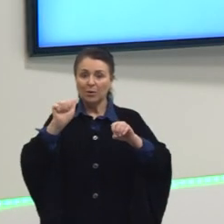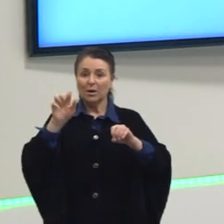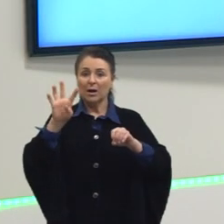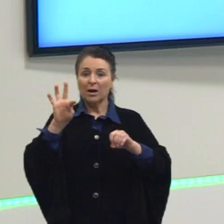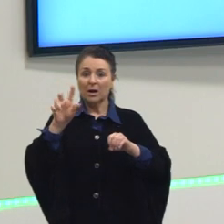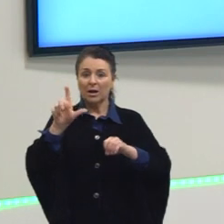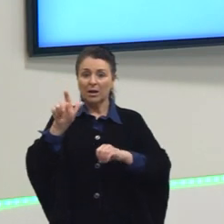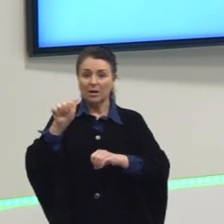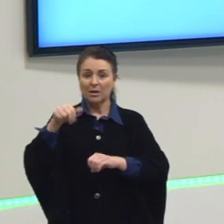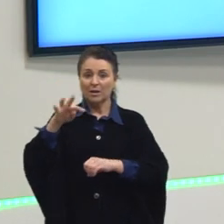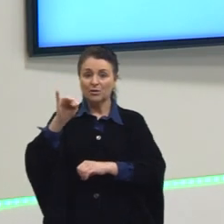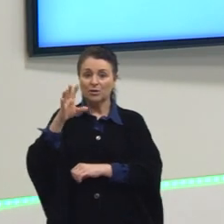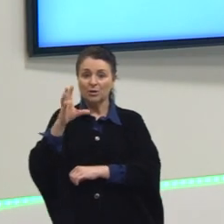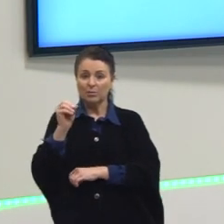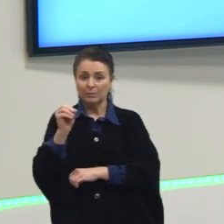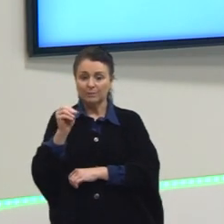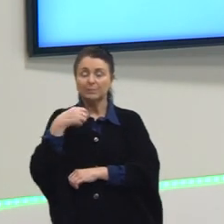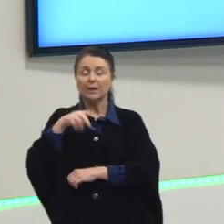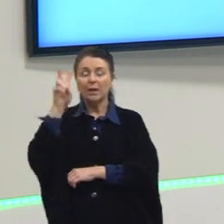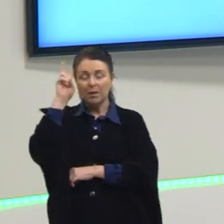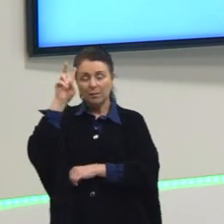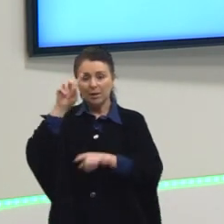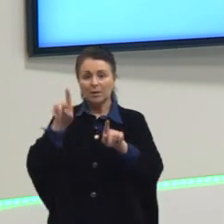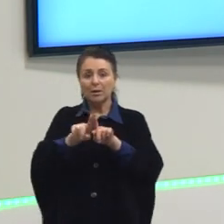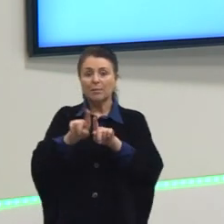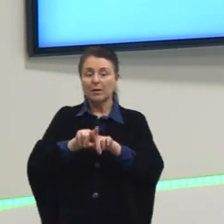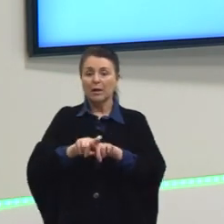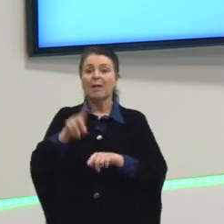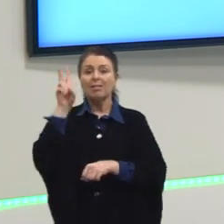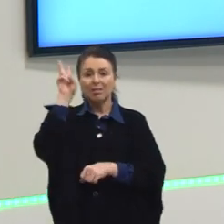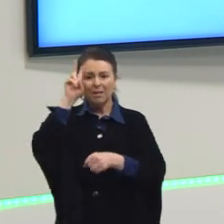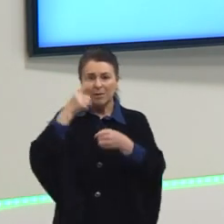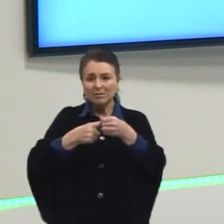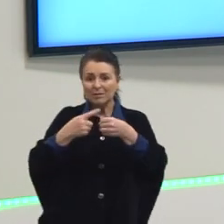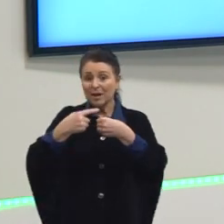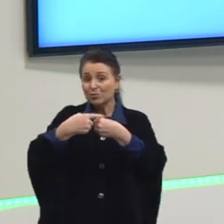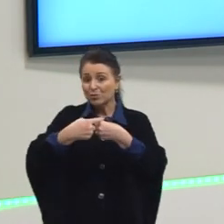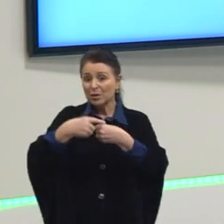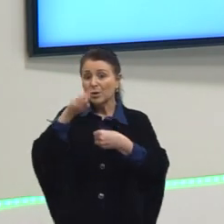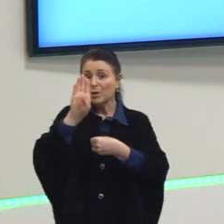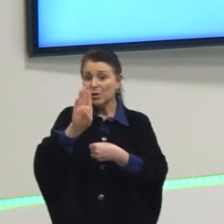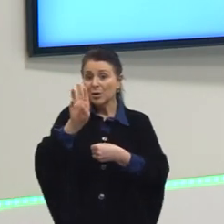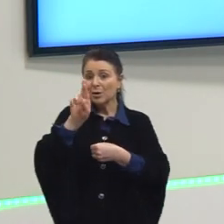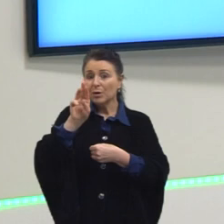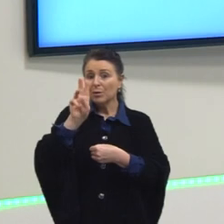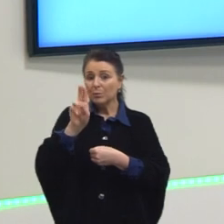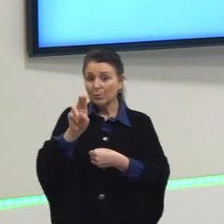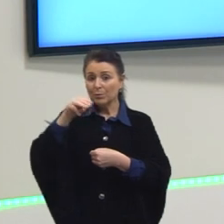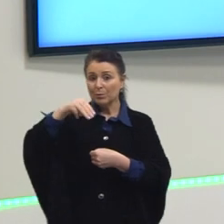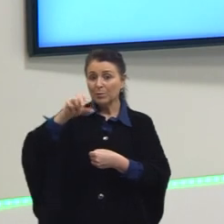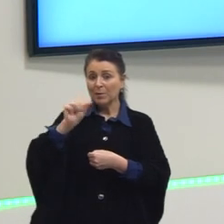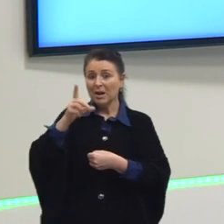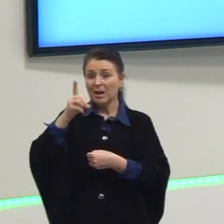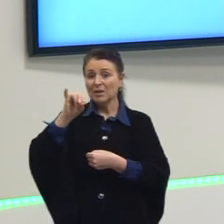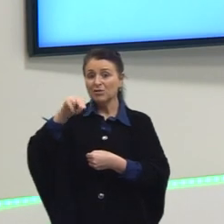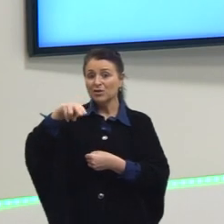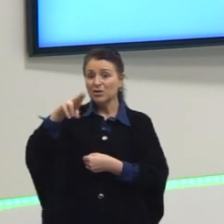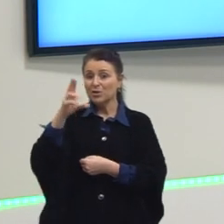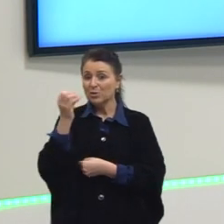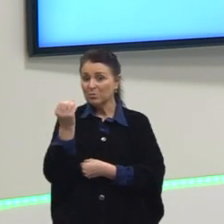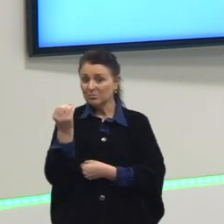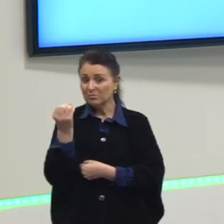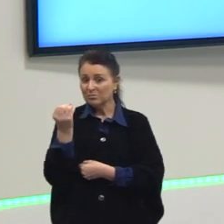Também temos que lembrar do que ocorreu em Brumadinho, né? Que até hoje nós vemos as consequências, né? Desse